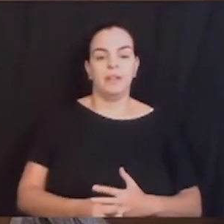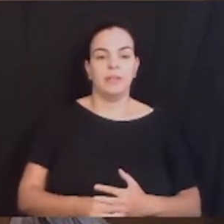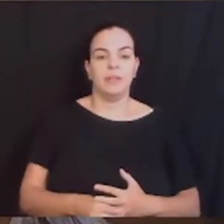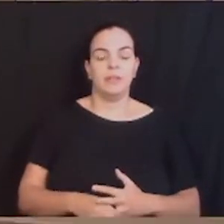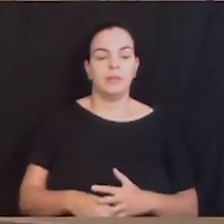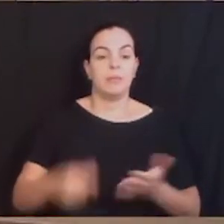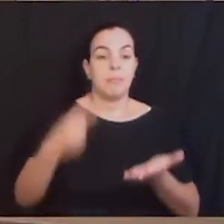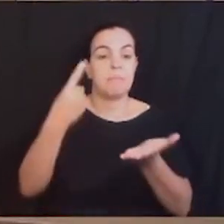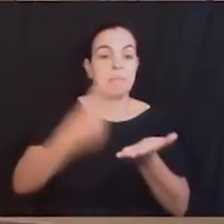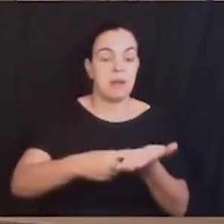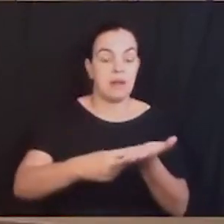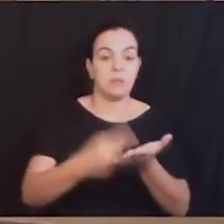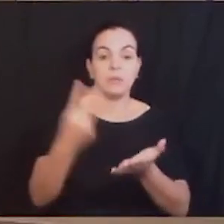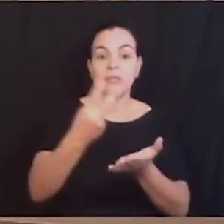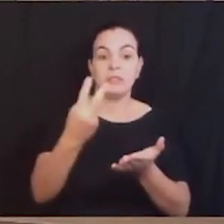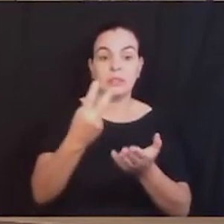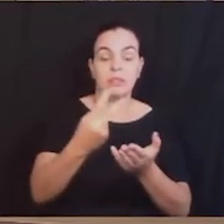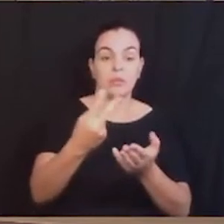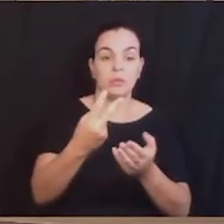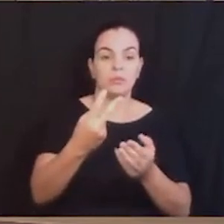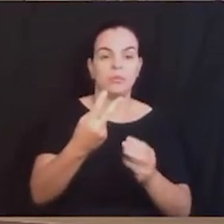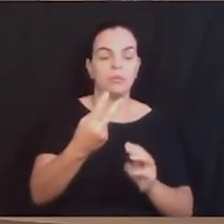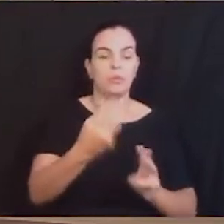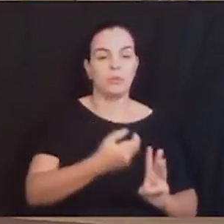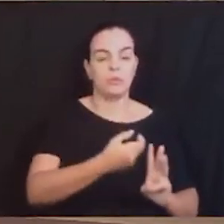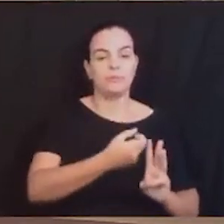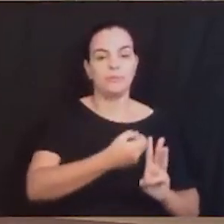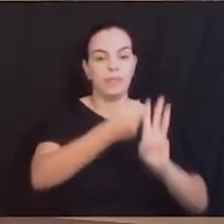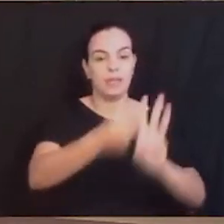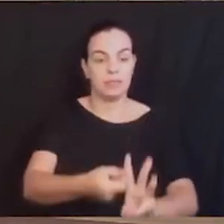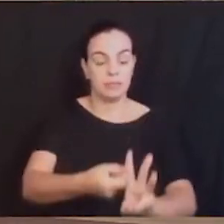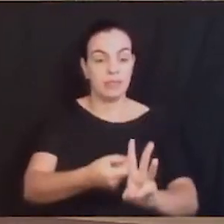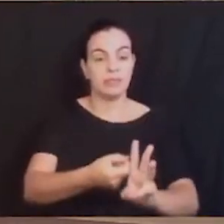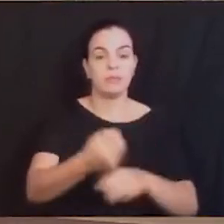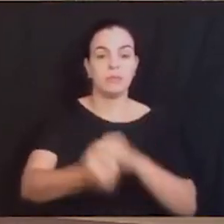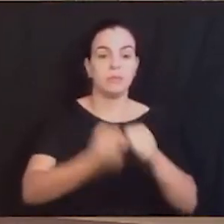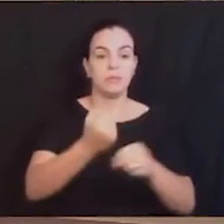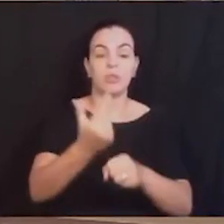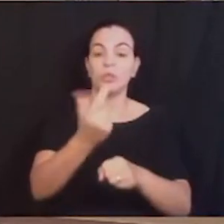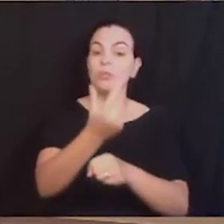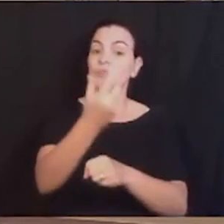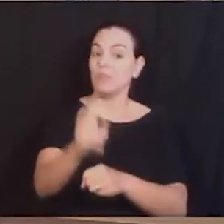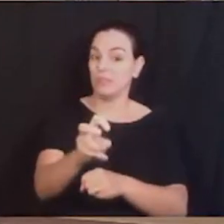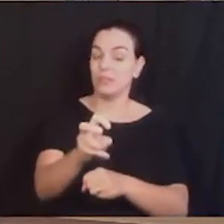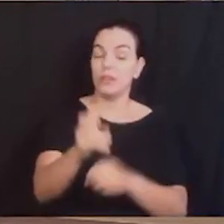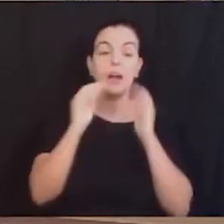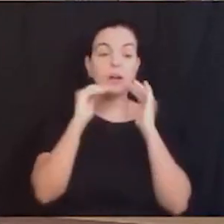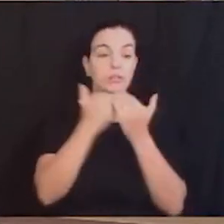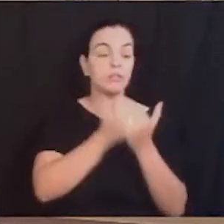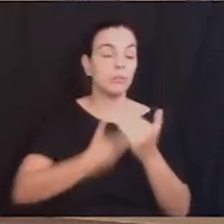segundo trimestre de 2025 as audiências públicas para discussão e debate com a população